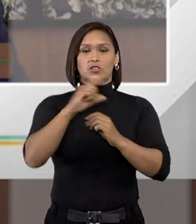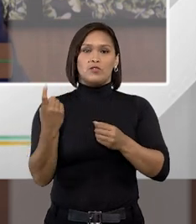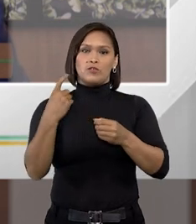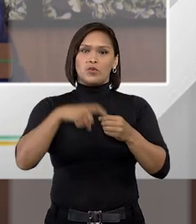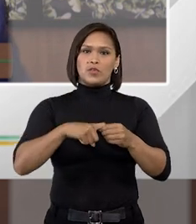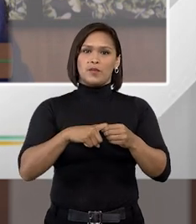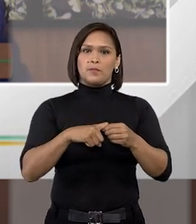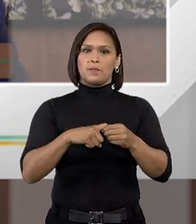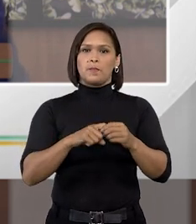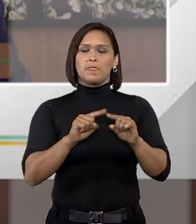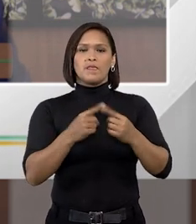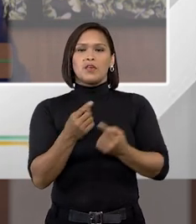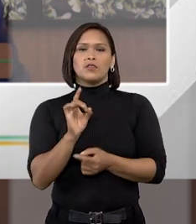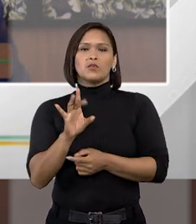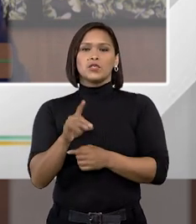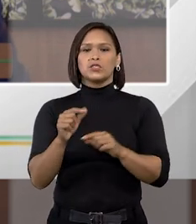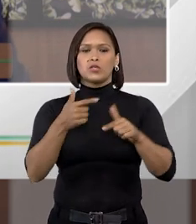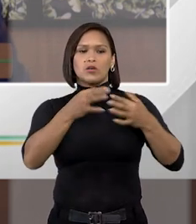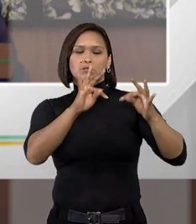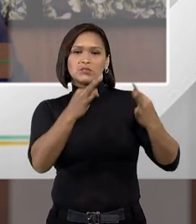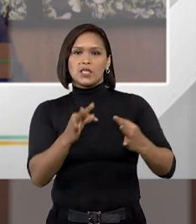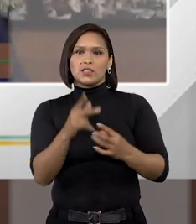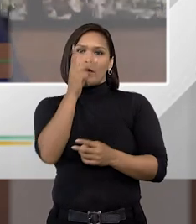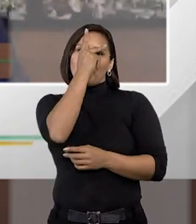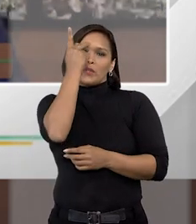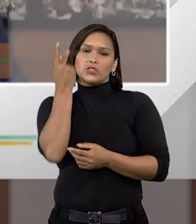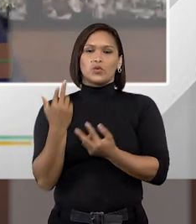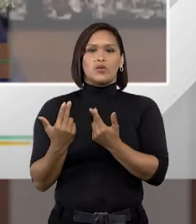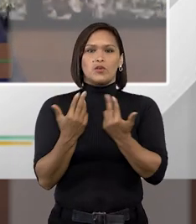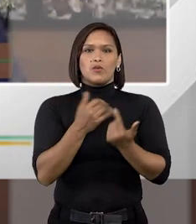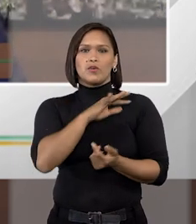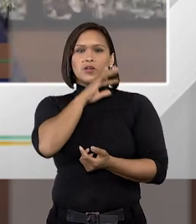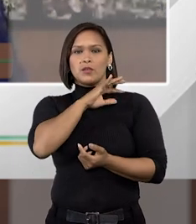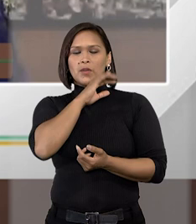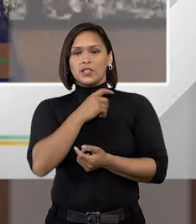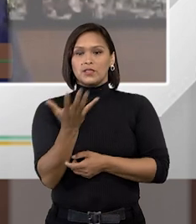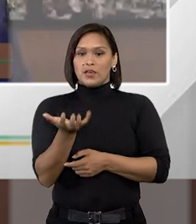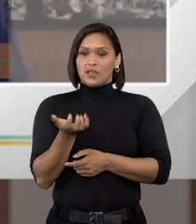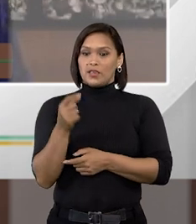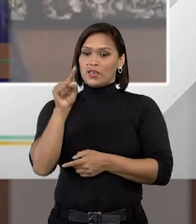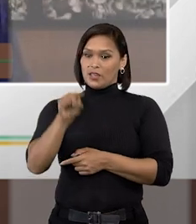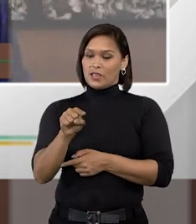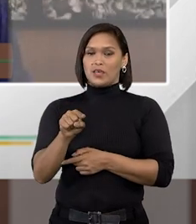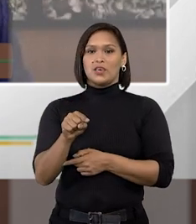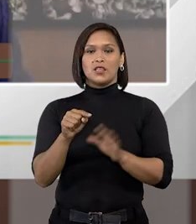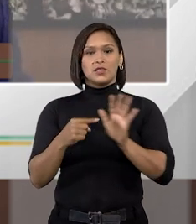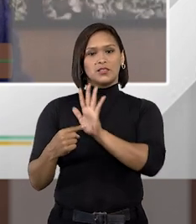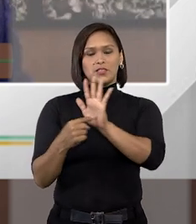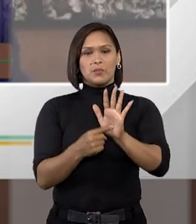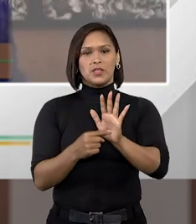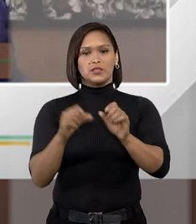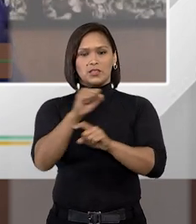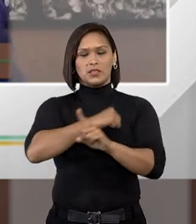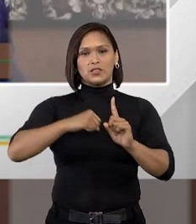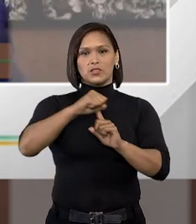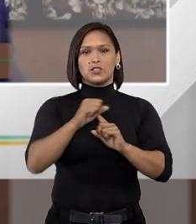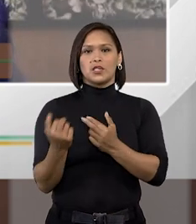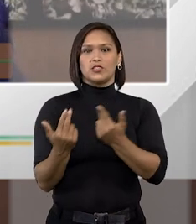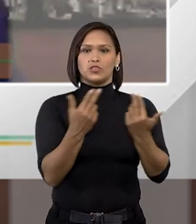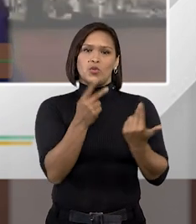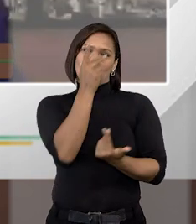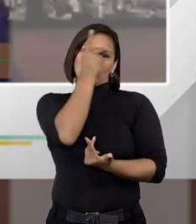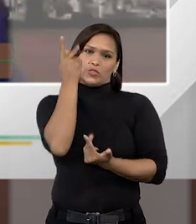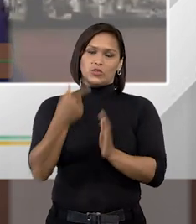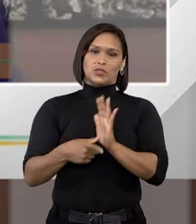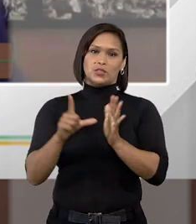não adianta a gente tratar seres humanos como animais e querer que eles se apresentem à sociedade como